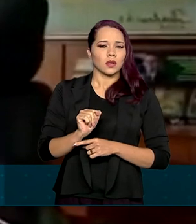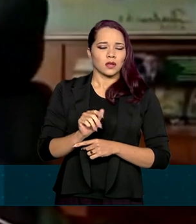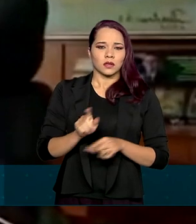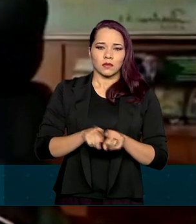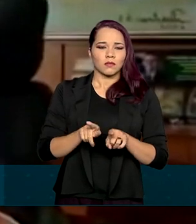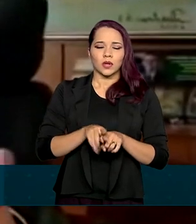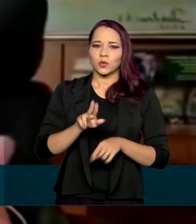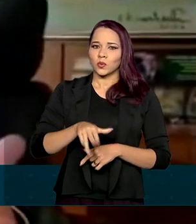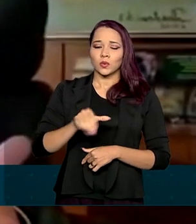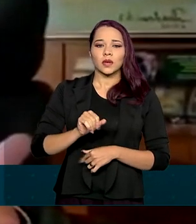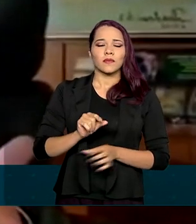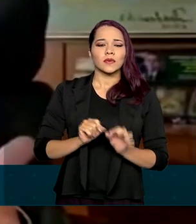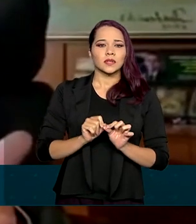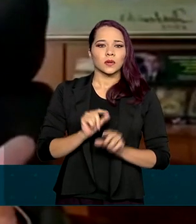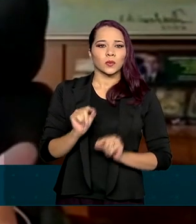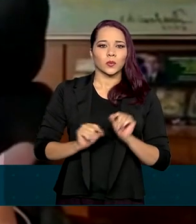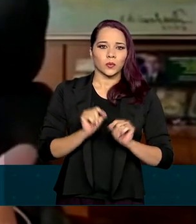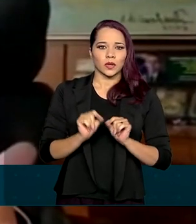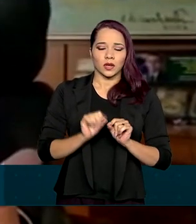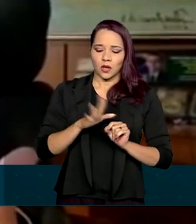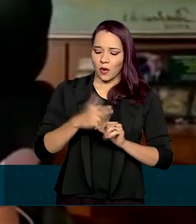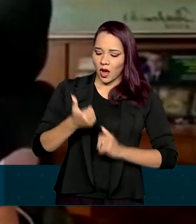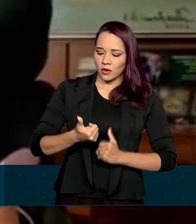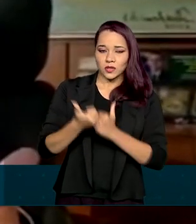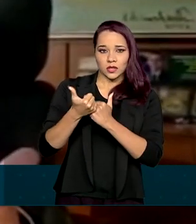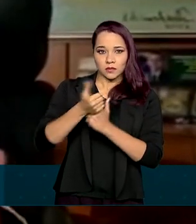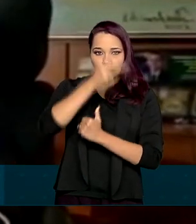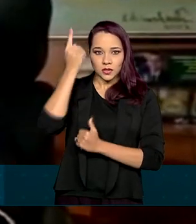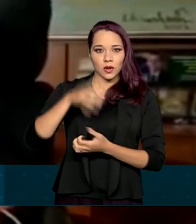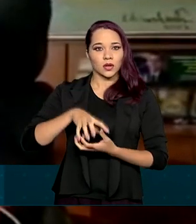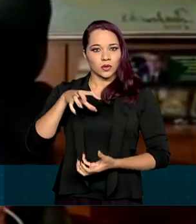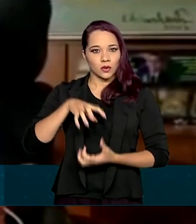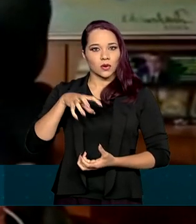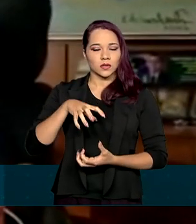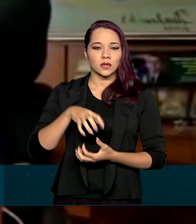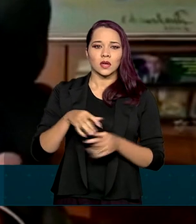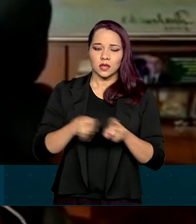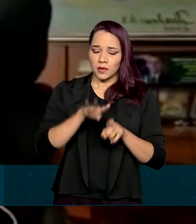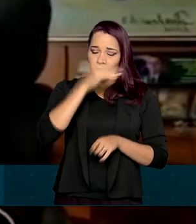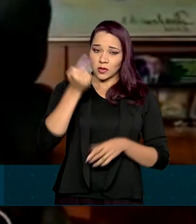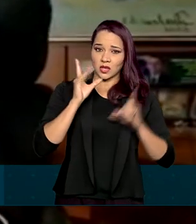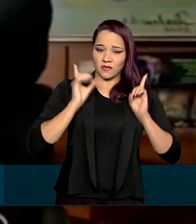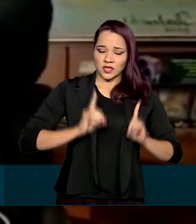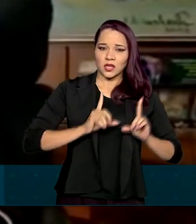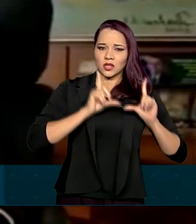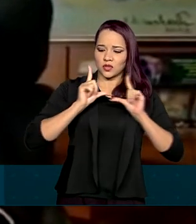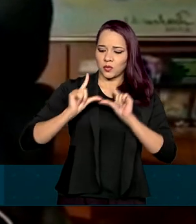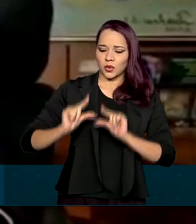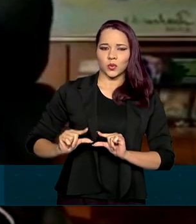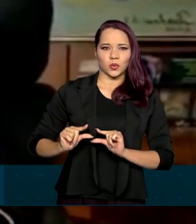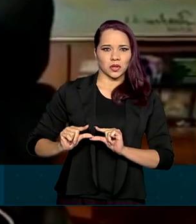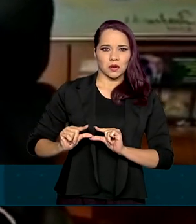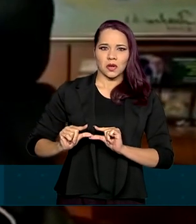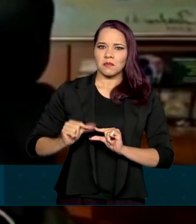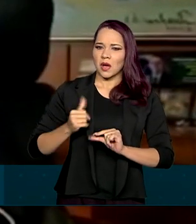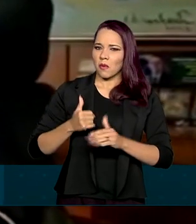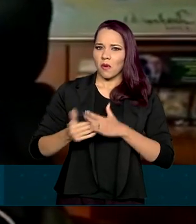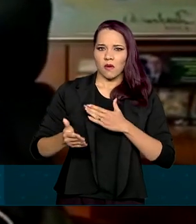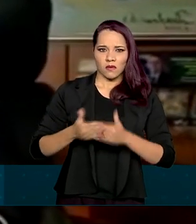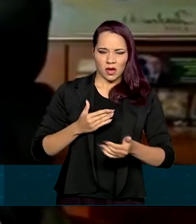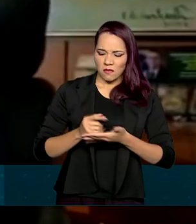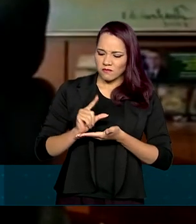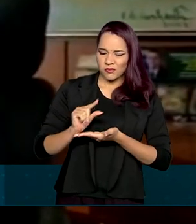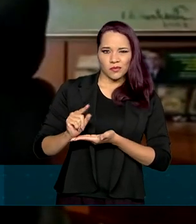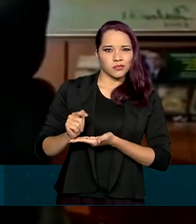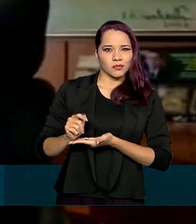fazer com que o auxílio para idosos e pobres com deficiência seja reduzido para qualquer coisa